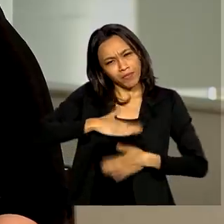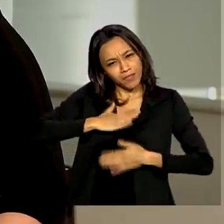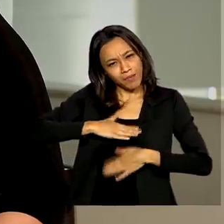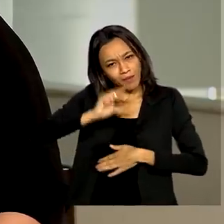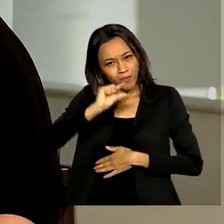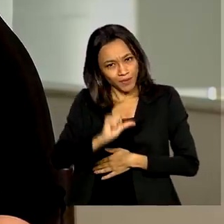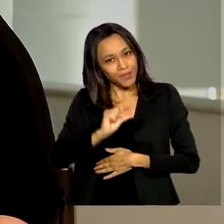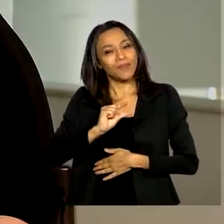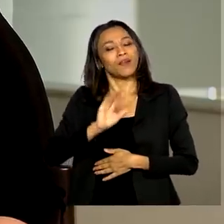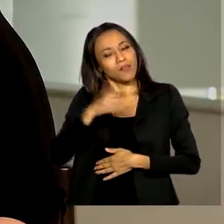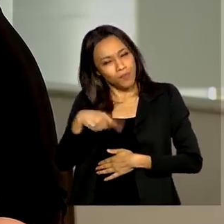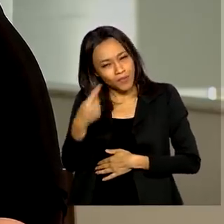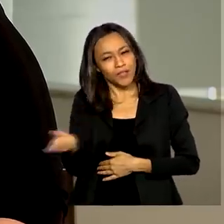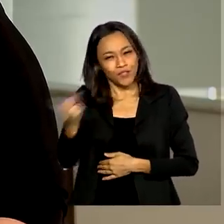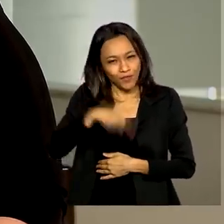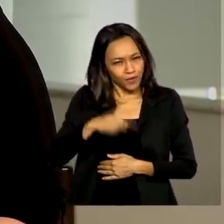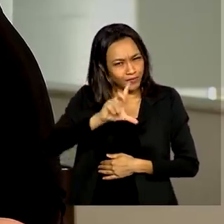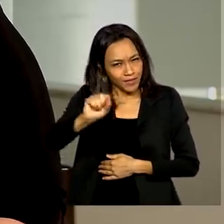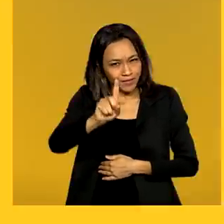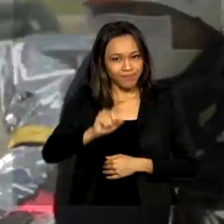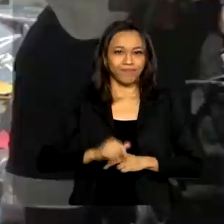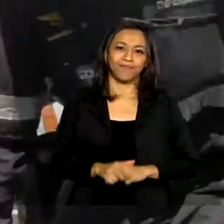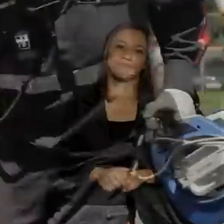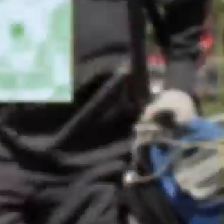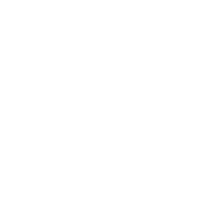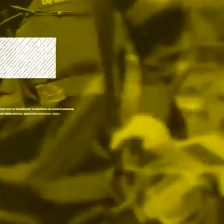intervalo. A gente volta já já. Não saia daí.